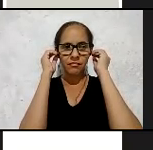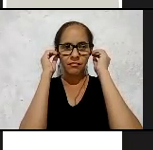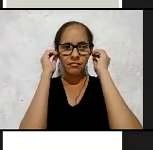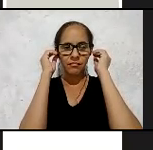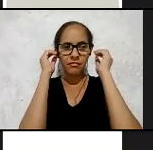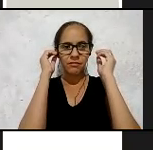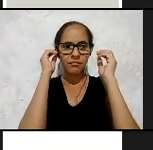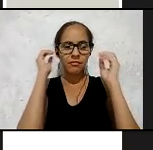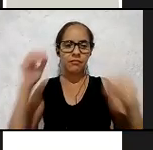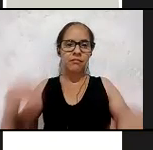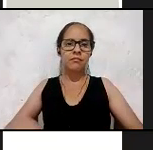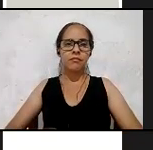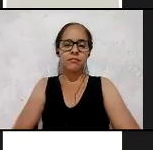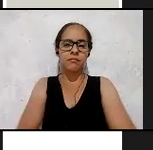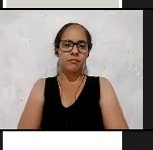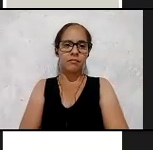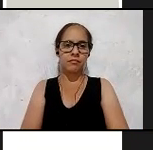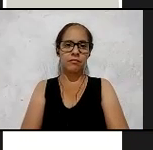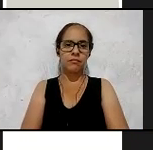mudou a aula?